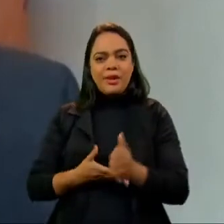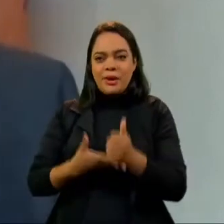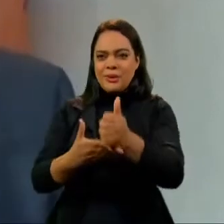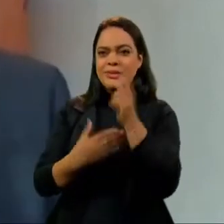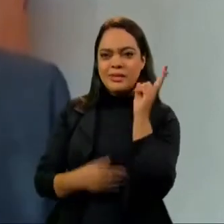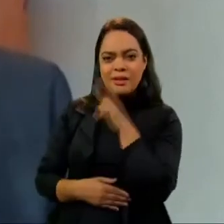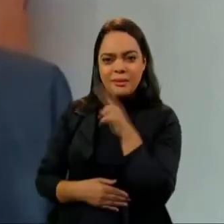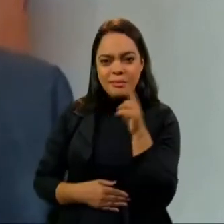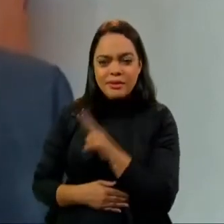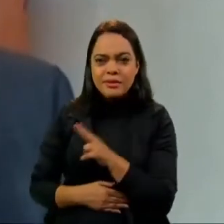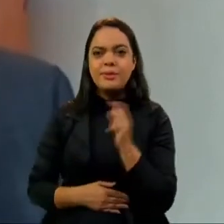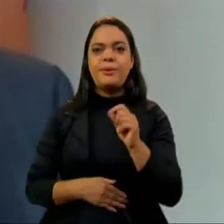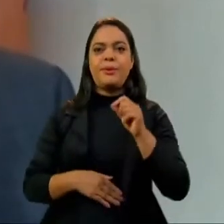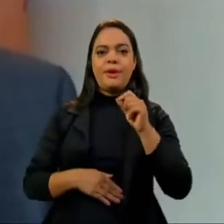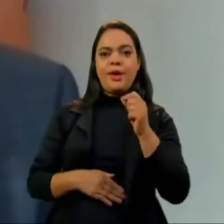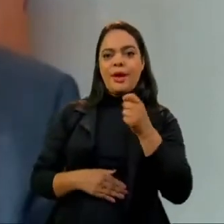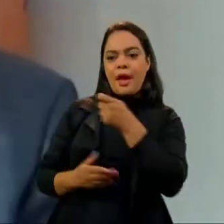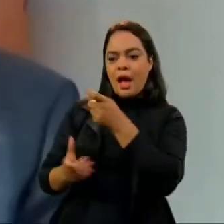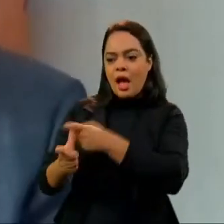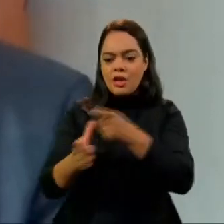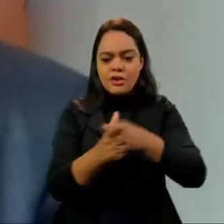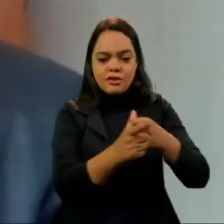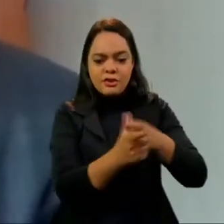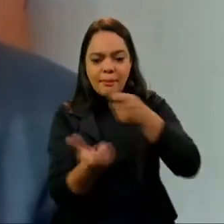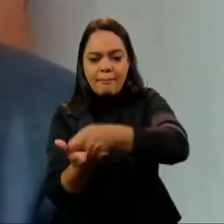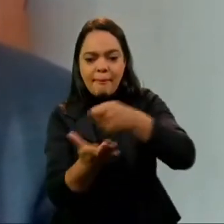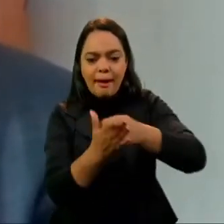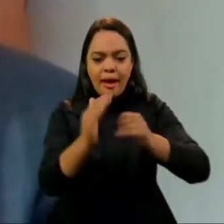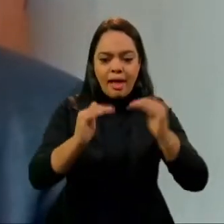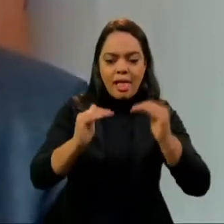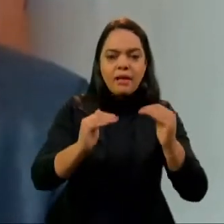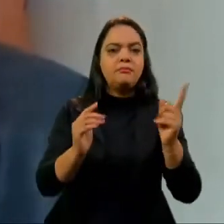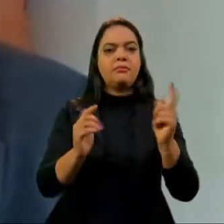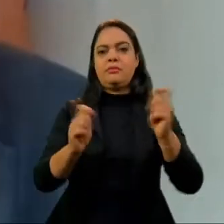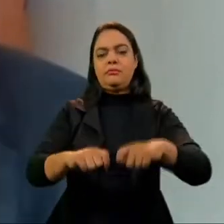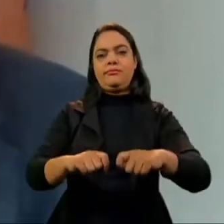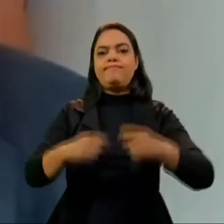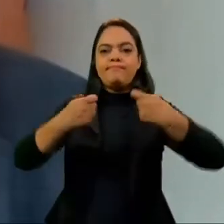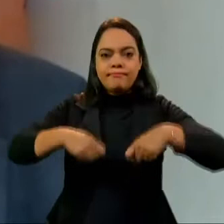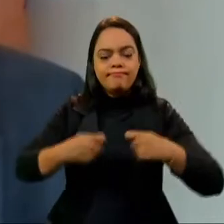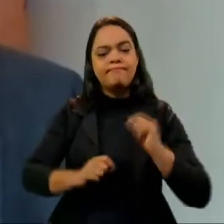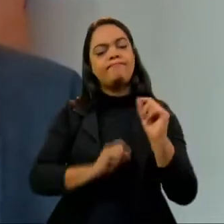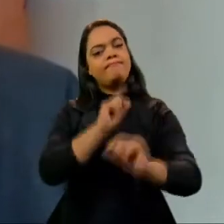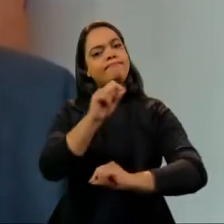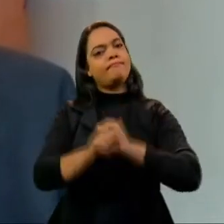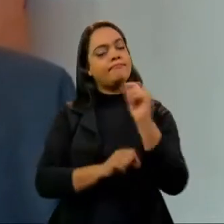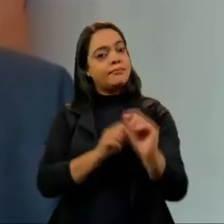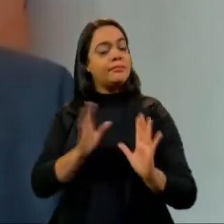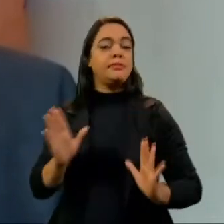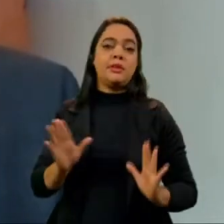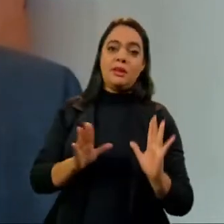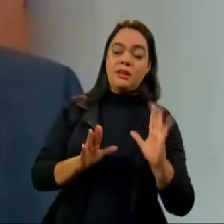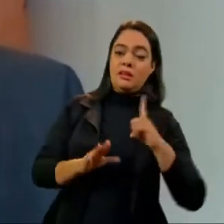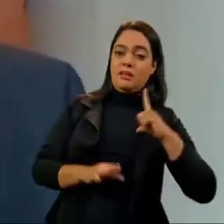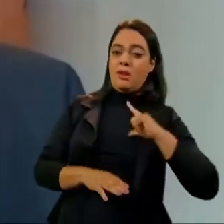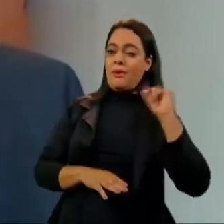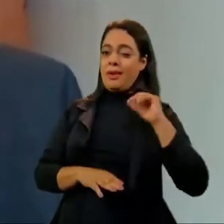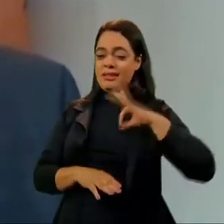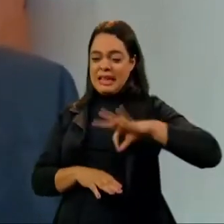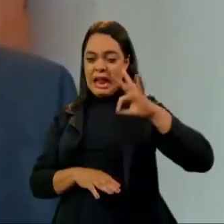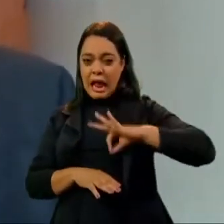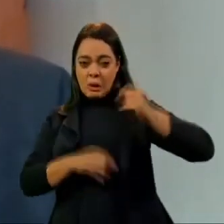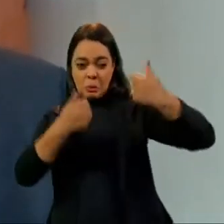e equilibrar as contas públicas sem mexer em mais nada. É preciso mexer nos supersalários, é